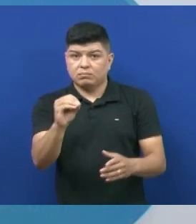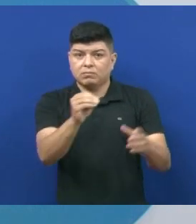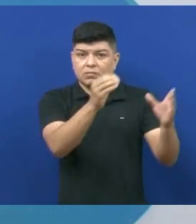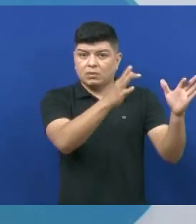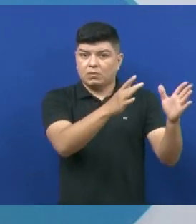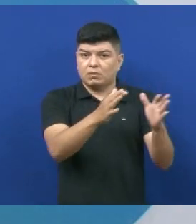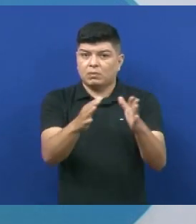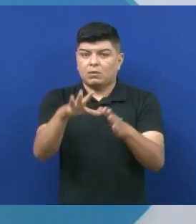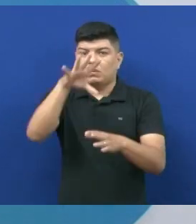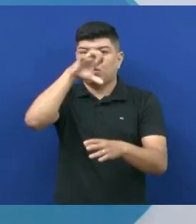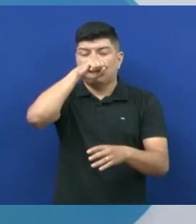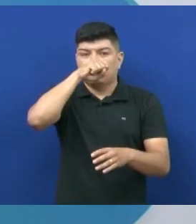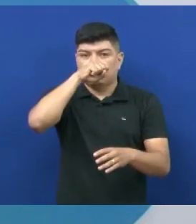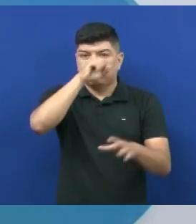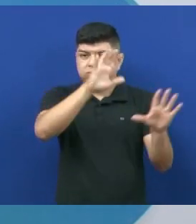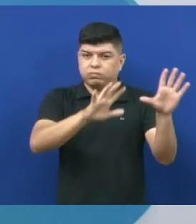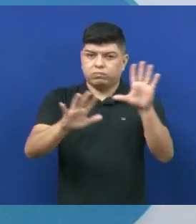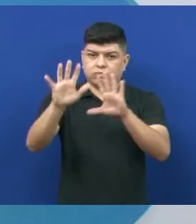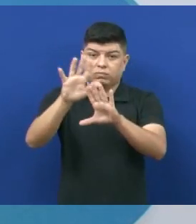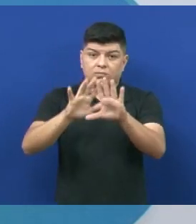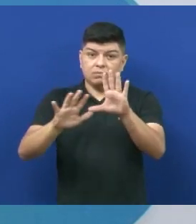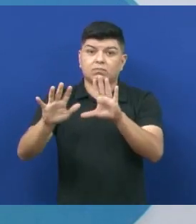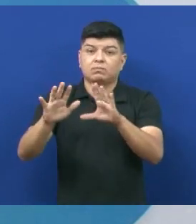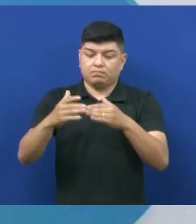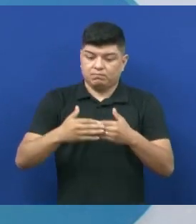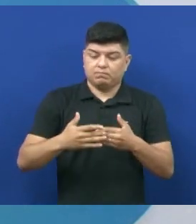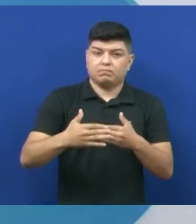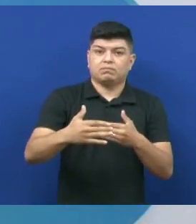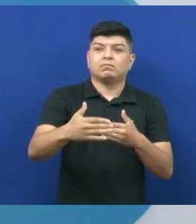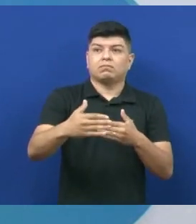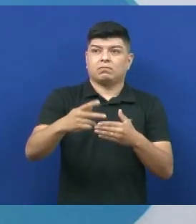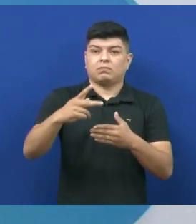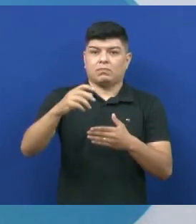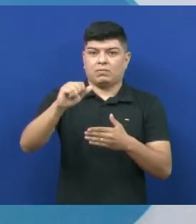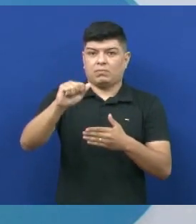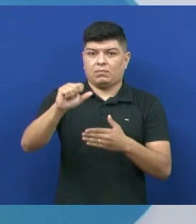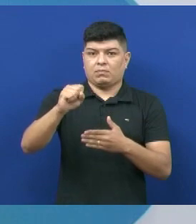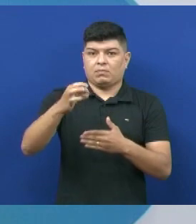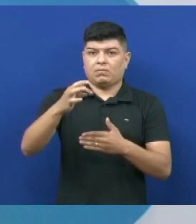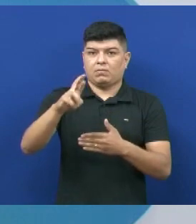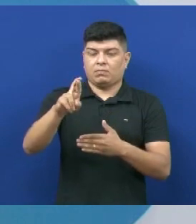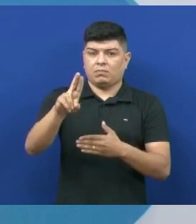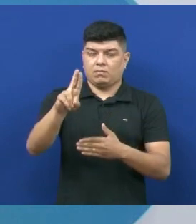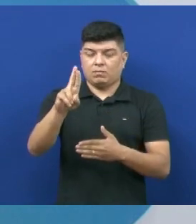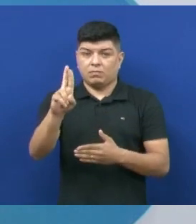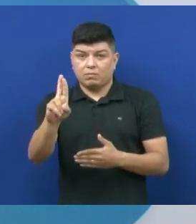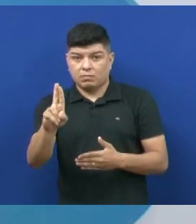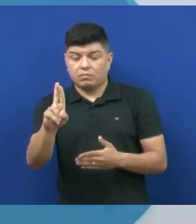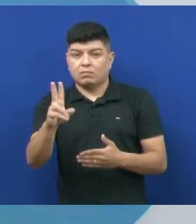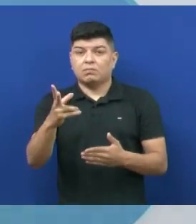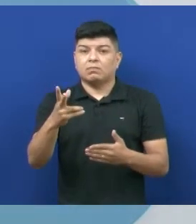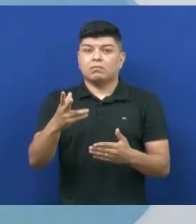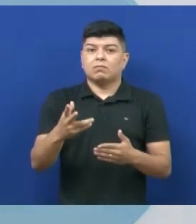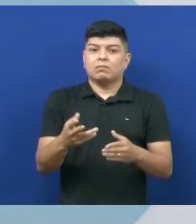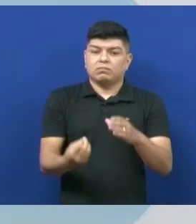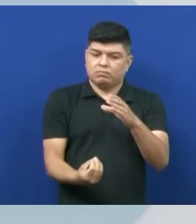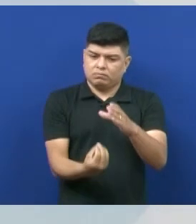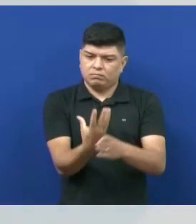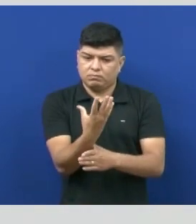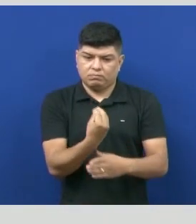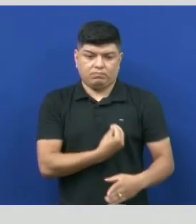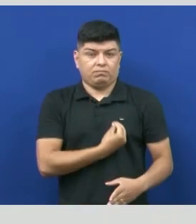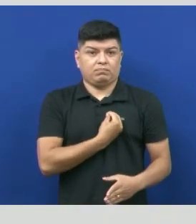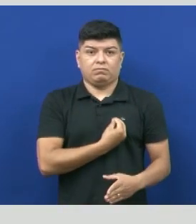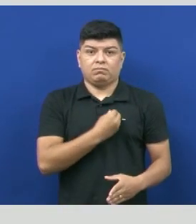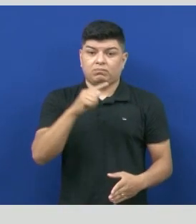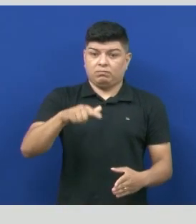A partir dessa questão, dessa conclusão, Pasteur negou a ideia da biogênese e comprovou que os seres vivos só surgem